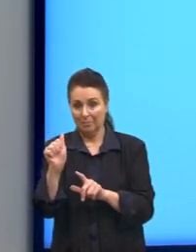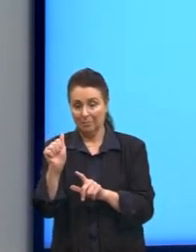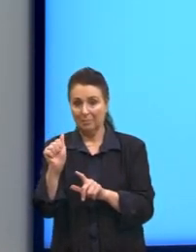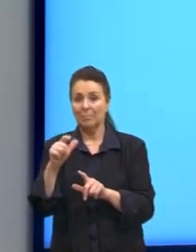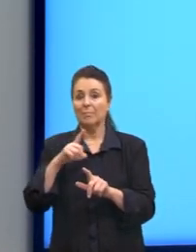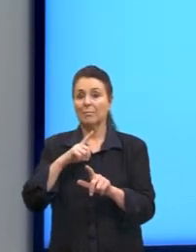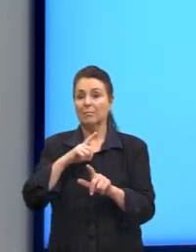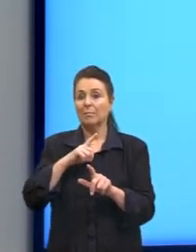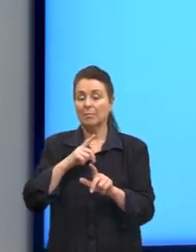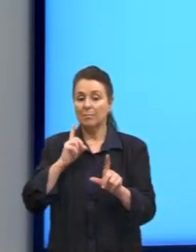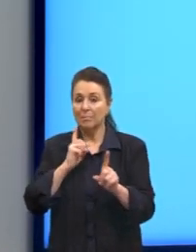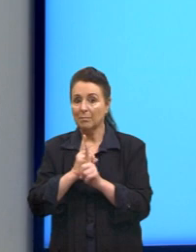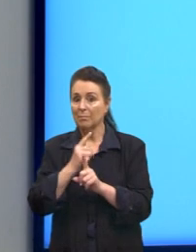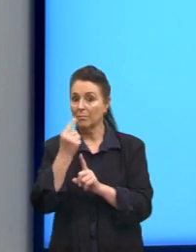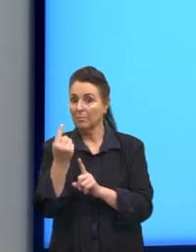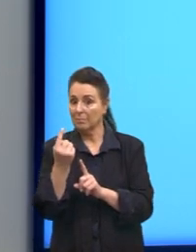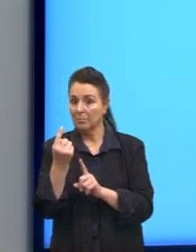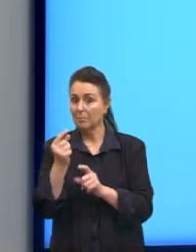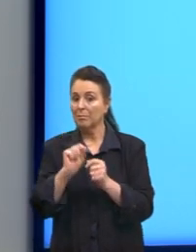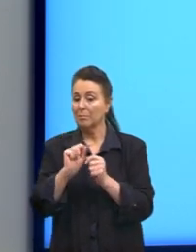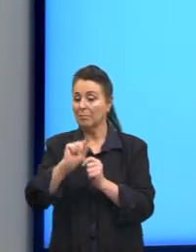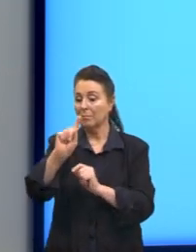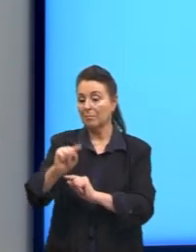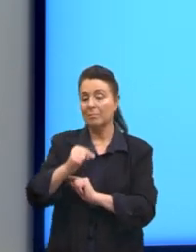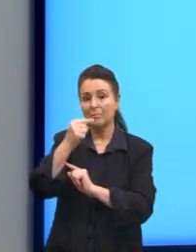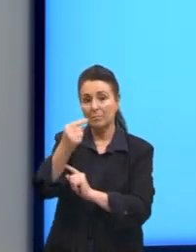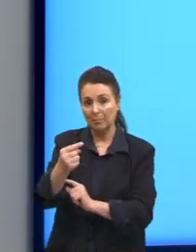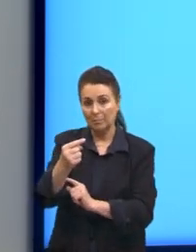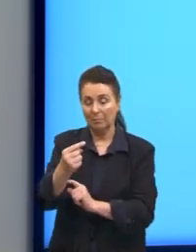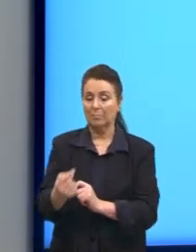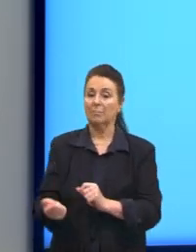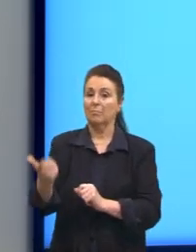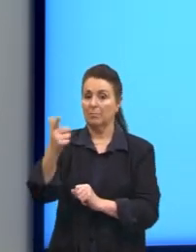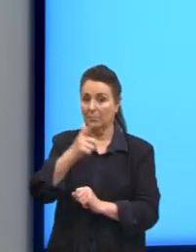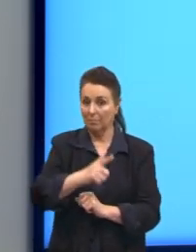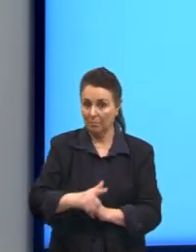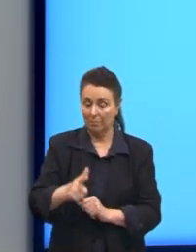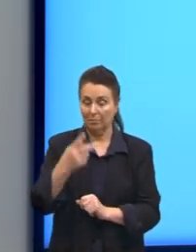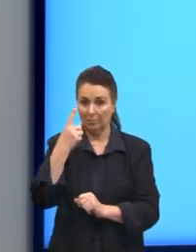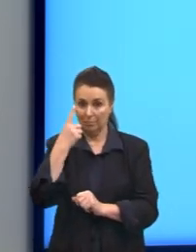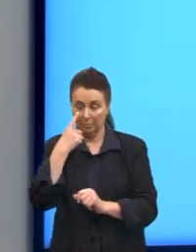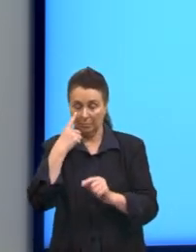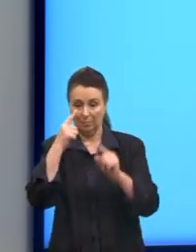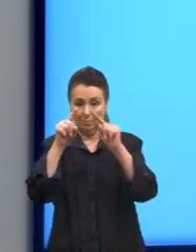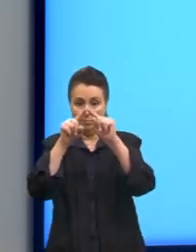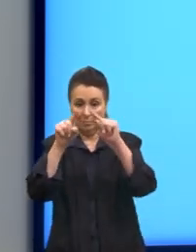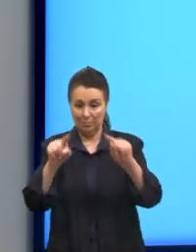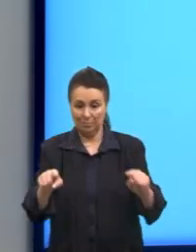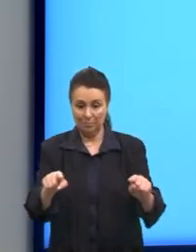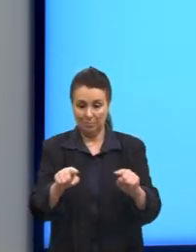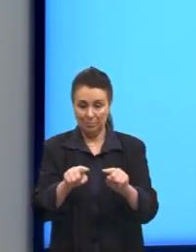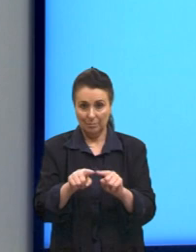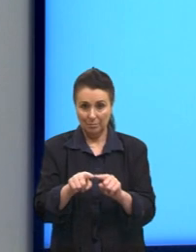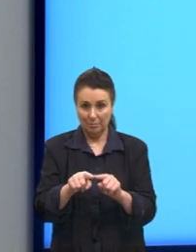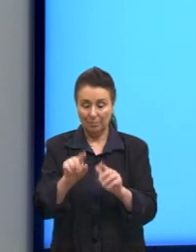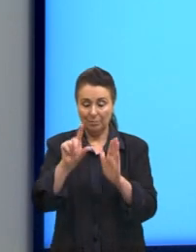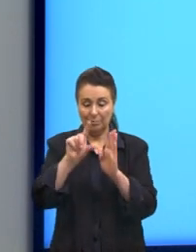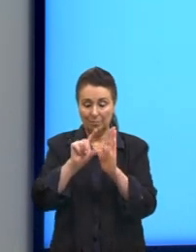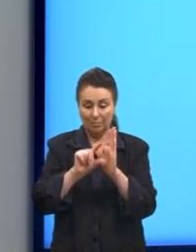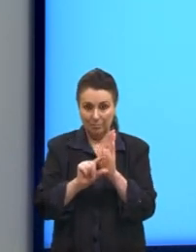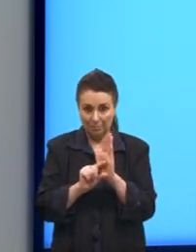de um, eu consigo chegar na tangente do outro. E aí, voltamos lá para o nosso triângulo. O triângulo menor,